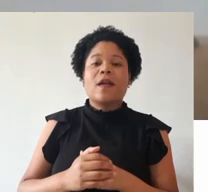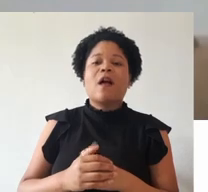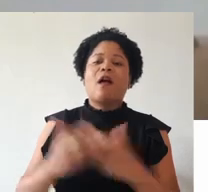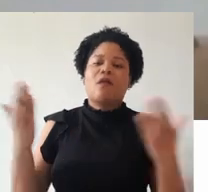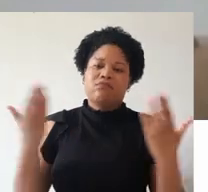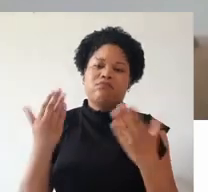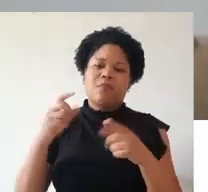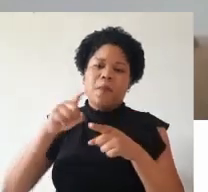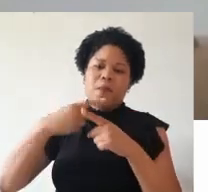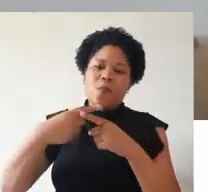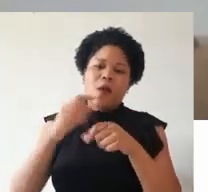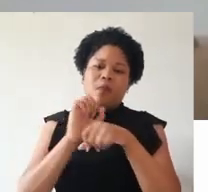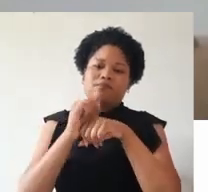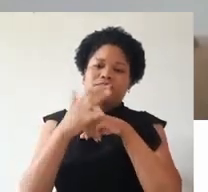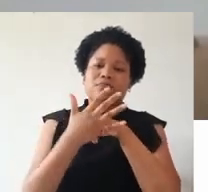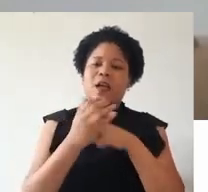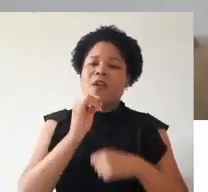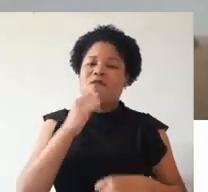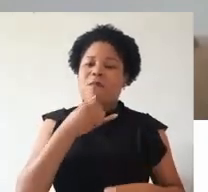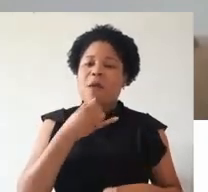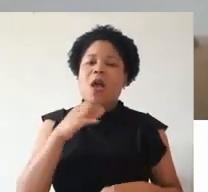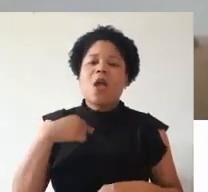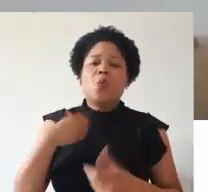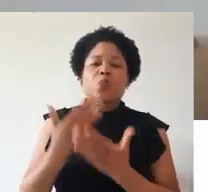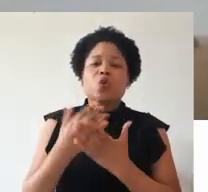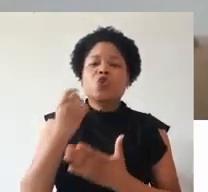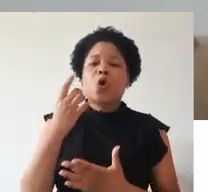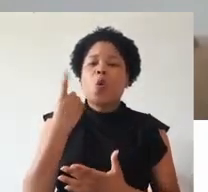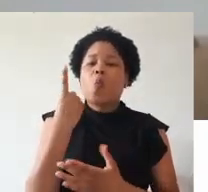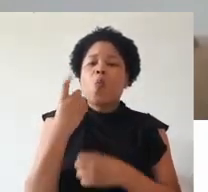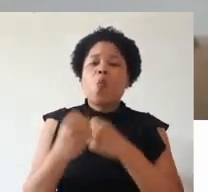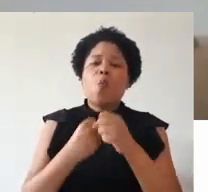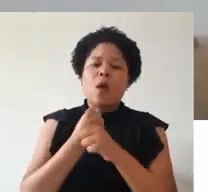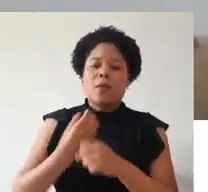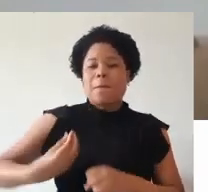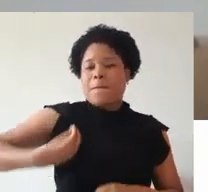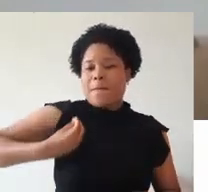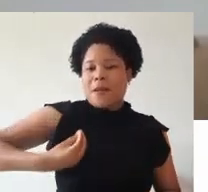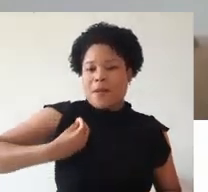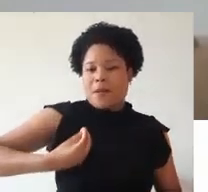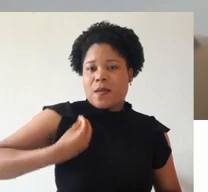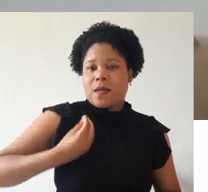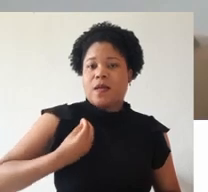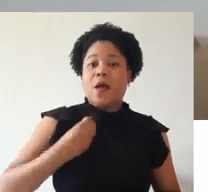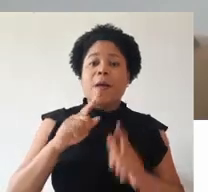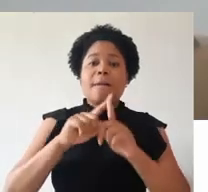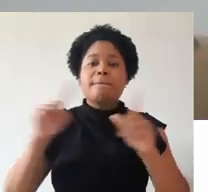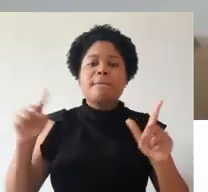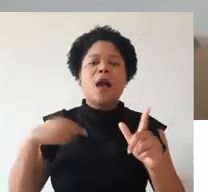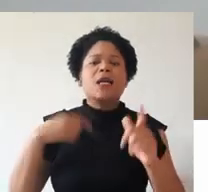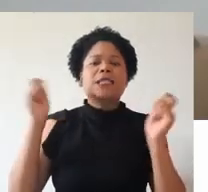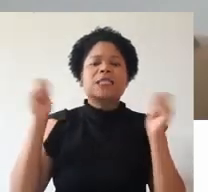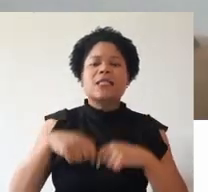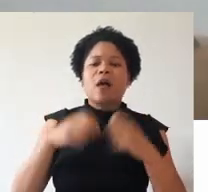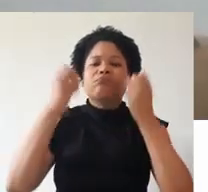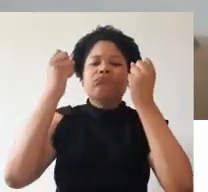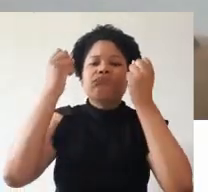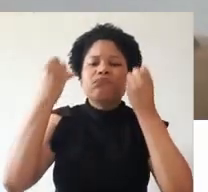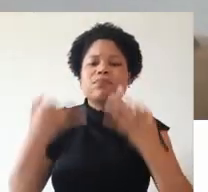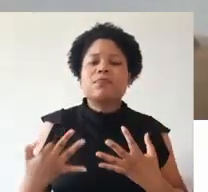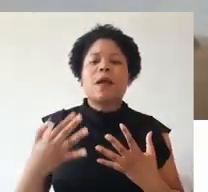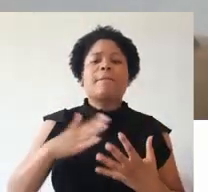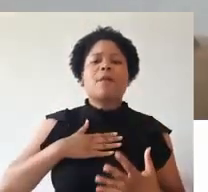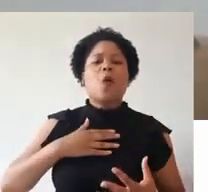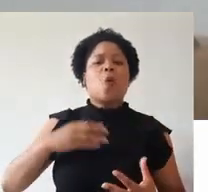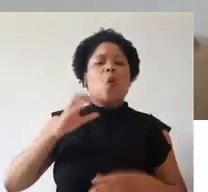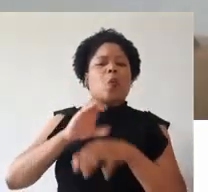Devido à pandemia, infelizmente, só tive um ano e alguns meses de aulas presenciais. Mas o que posso falar é que esse